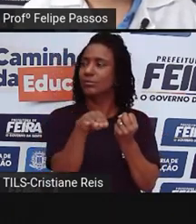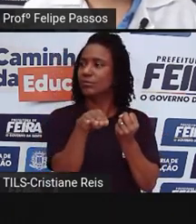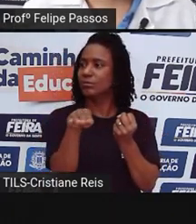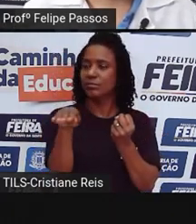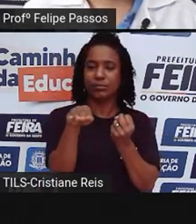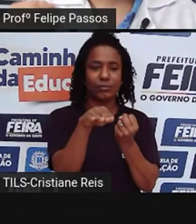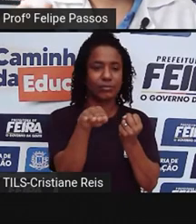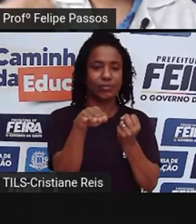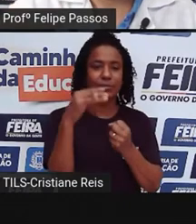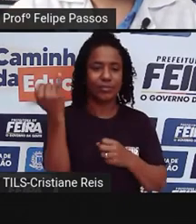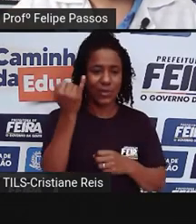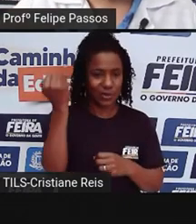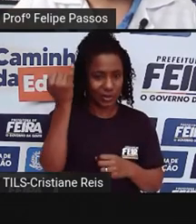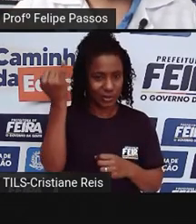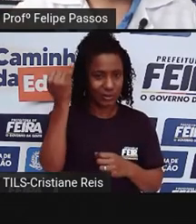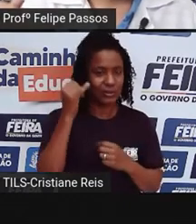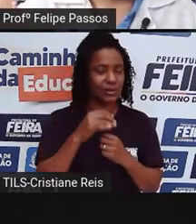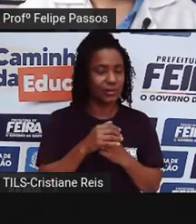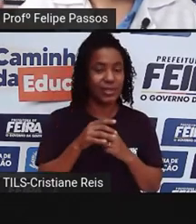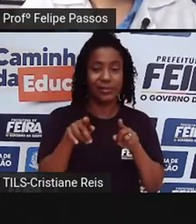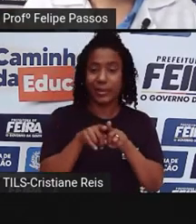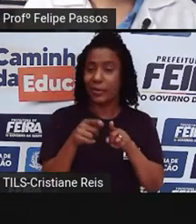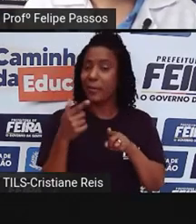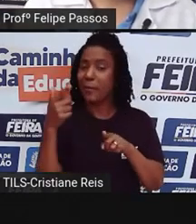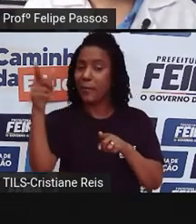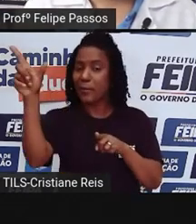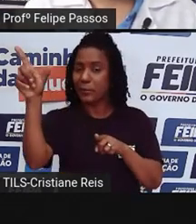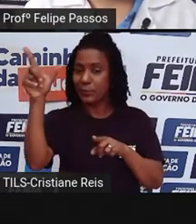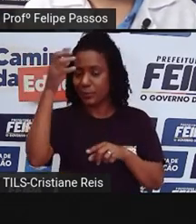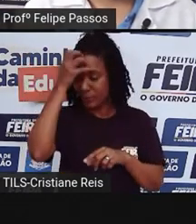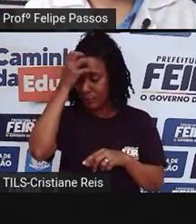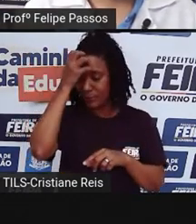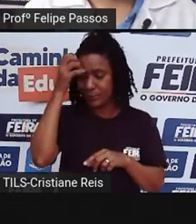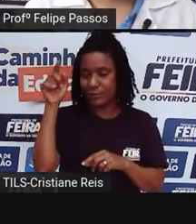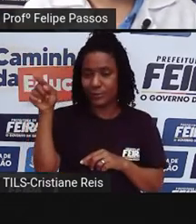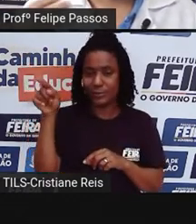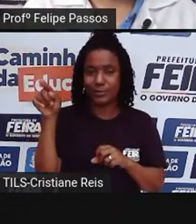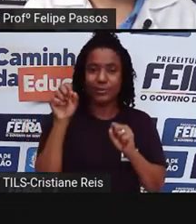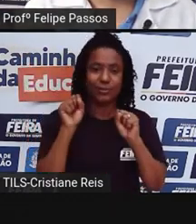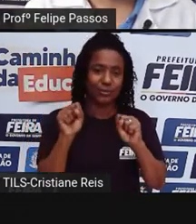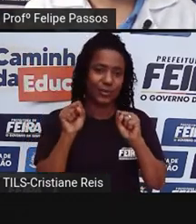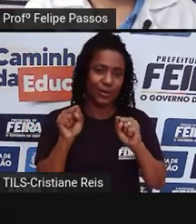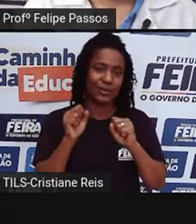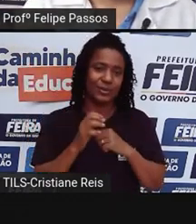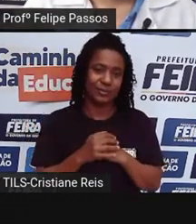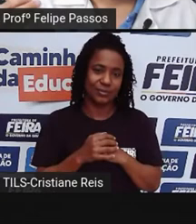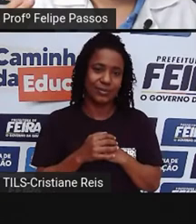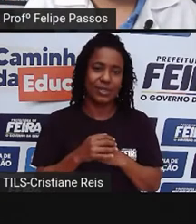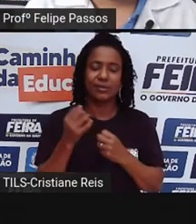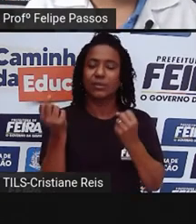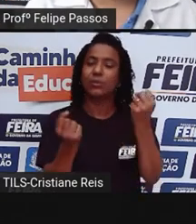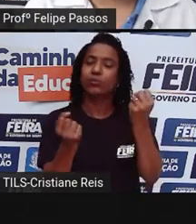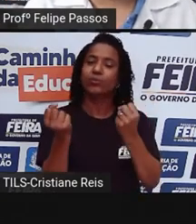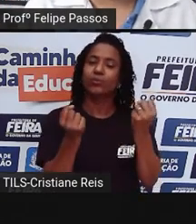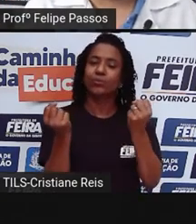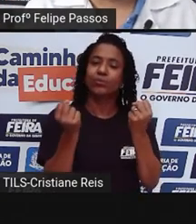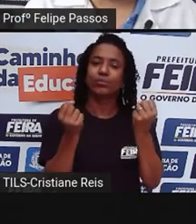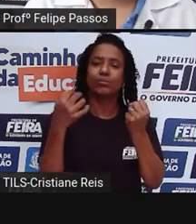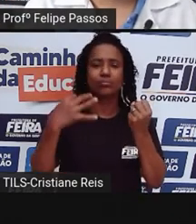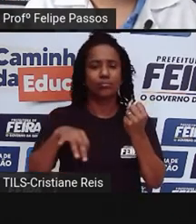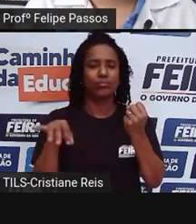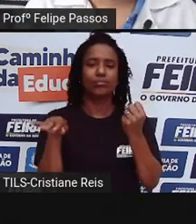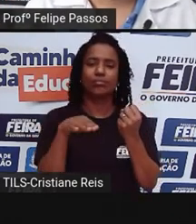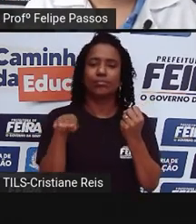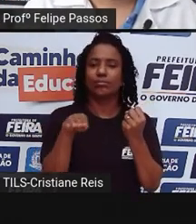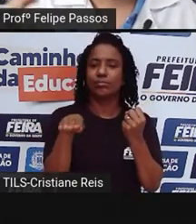não depende só da gente, depende do outro. No trânsito, a gente depende muito do outro. Às vezes, eu posso estar dirigindo todo certinho, todo